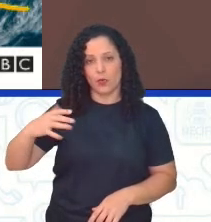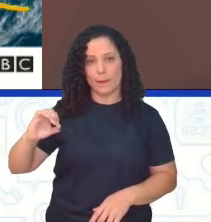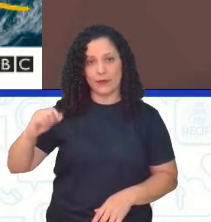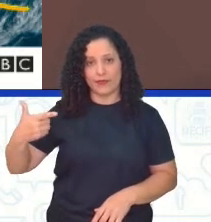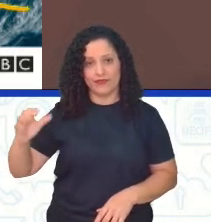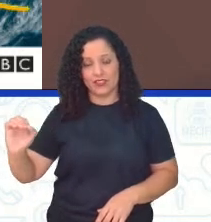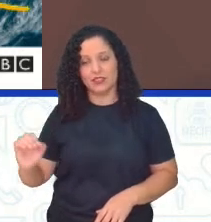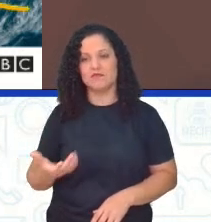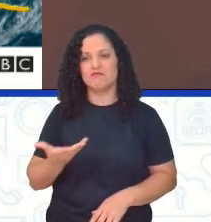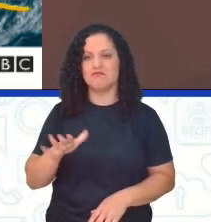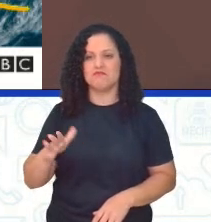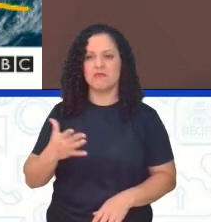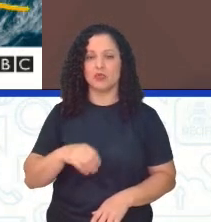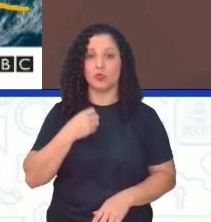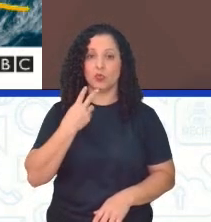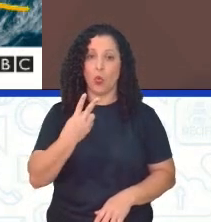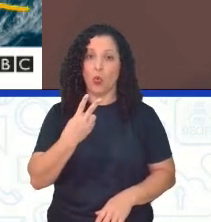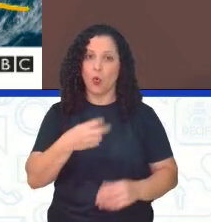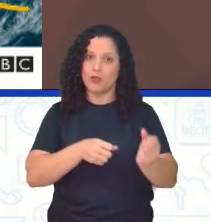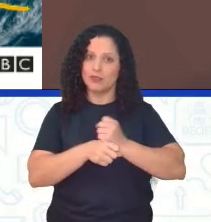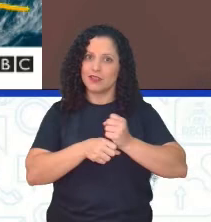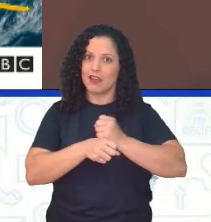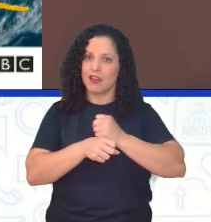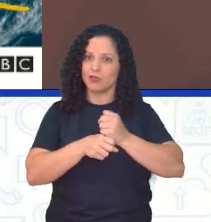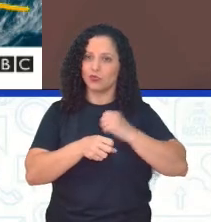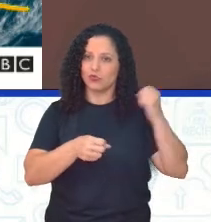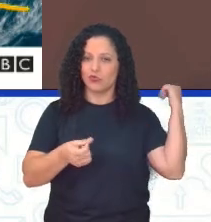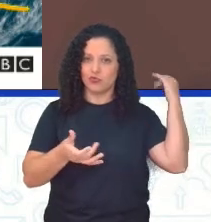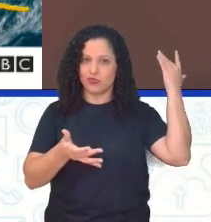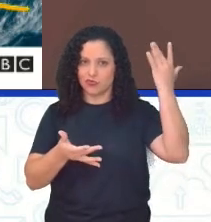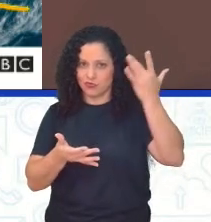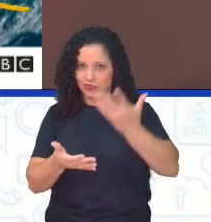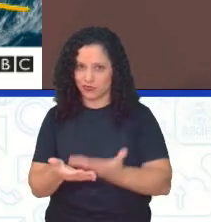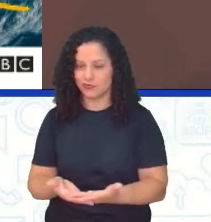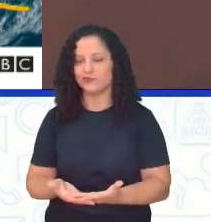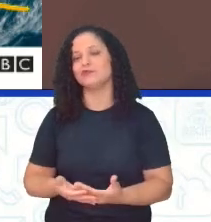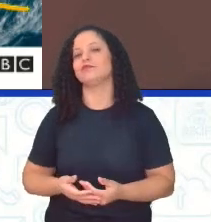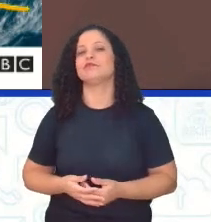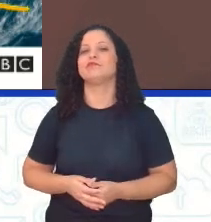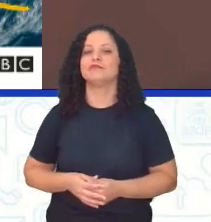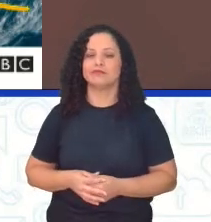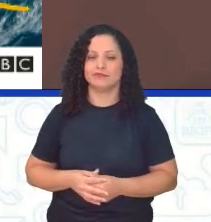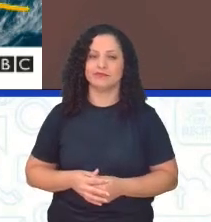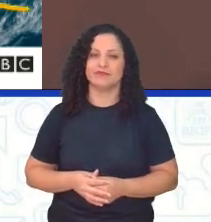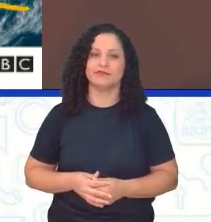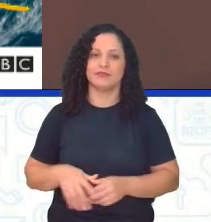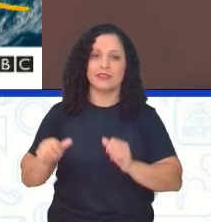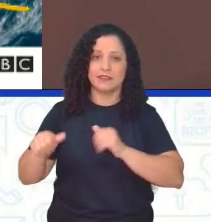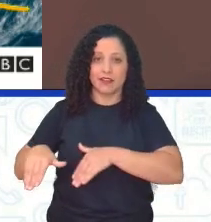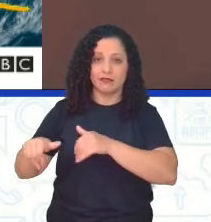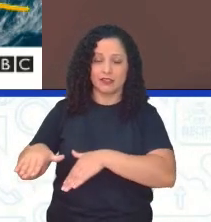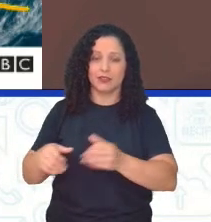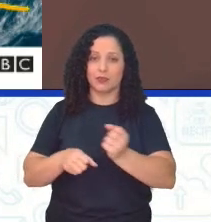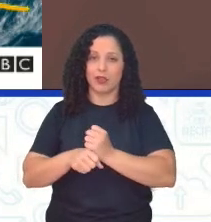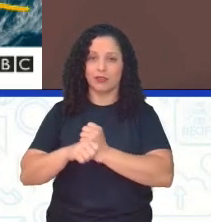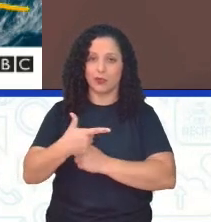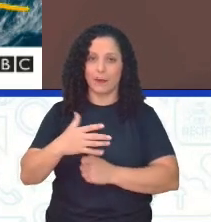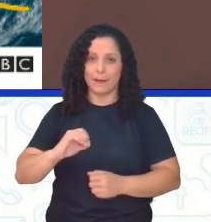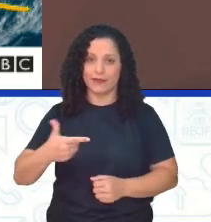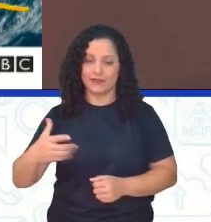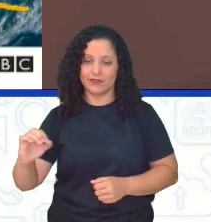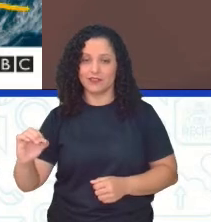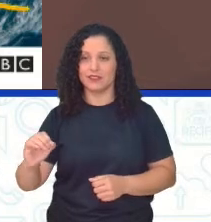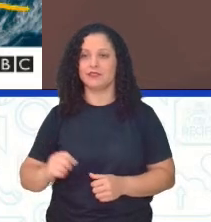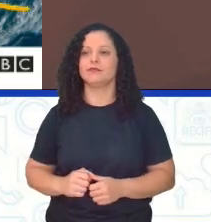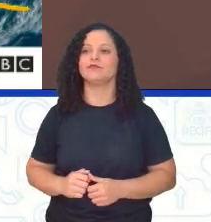quase, né, dois anos, né? Do 2000, 2020, setembro de 2020. Por